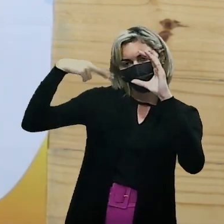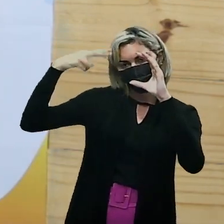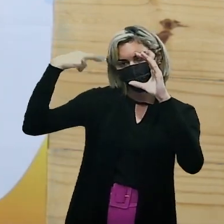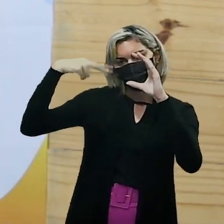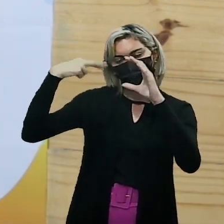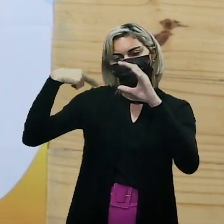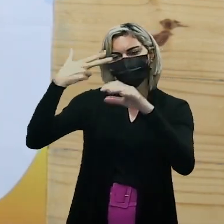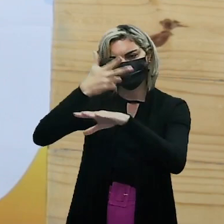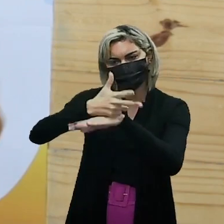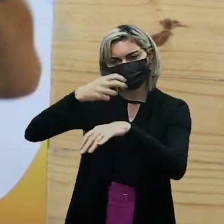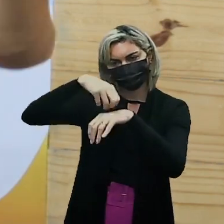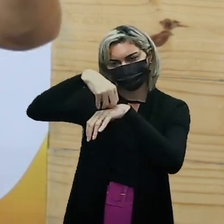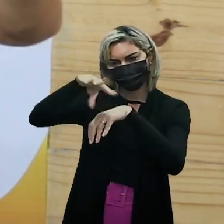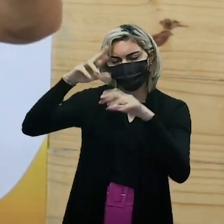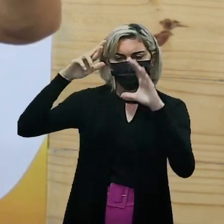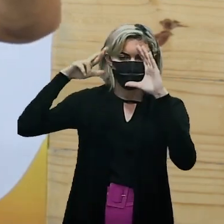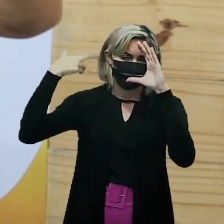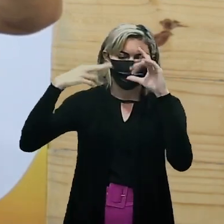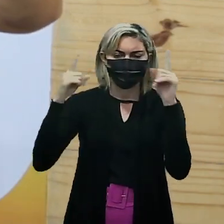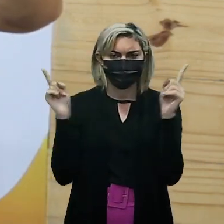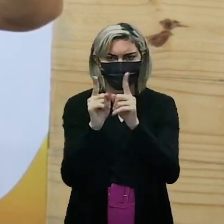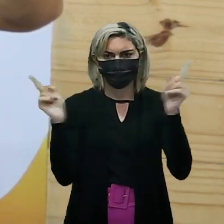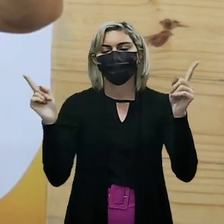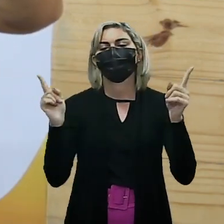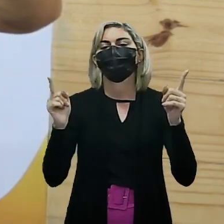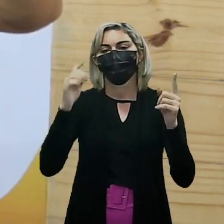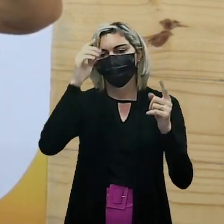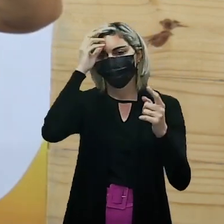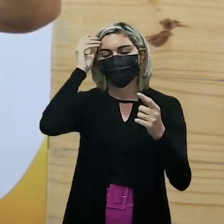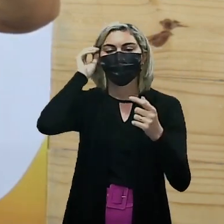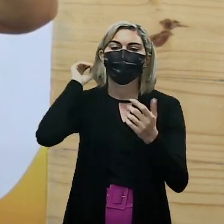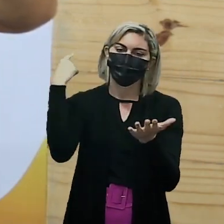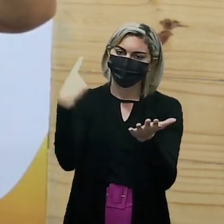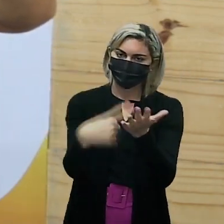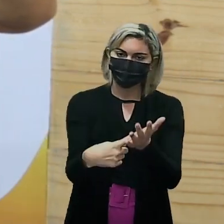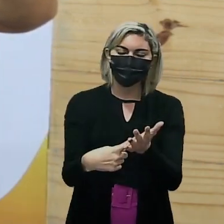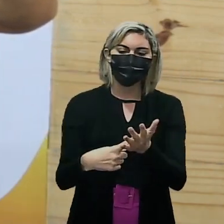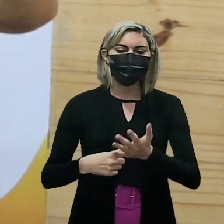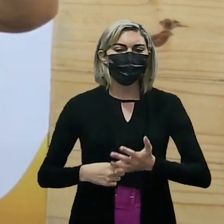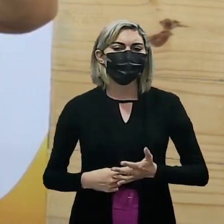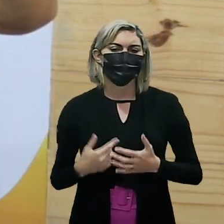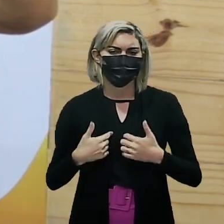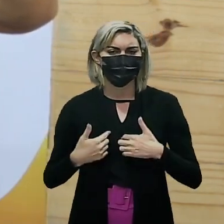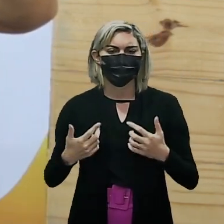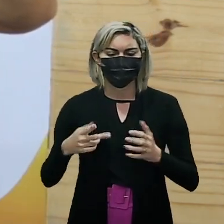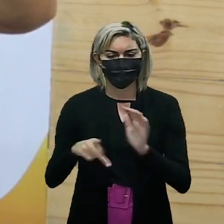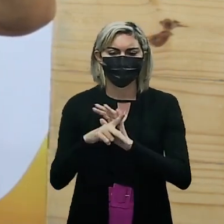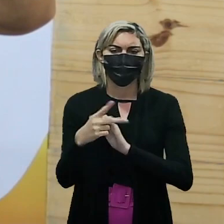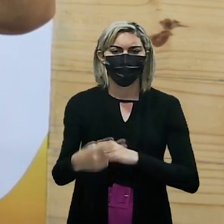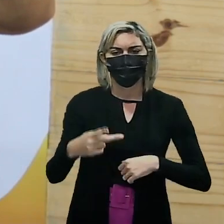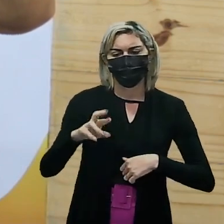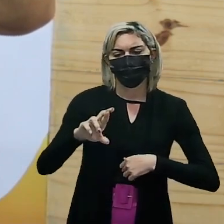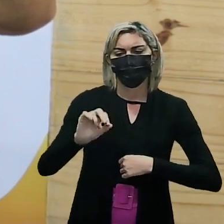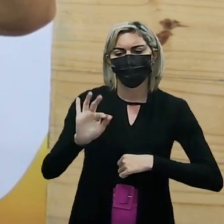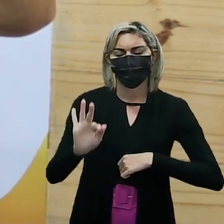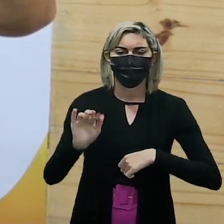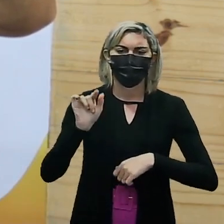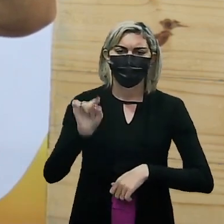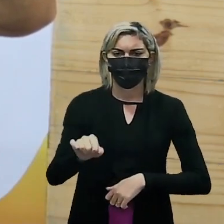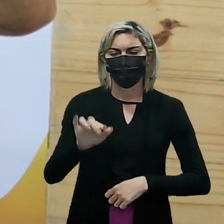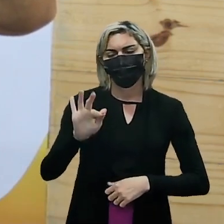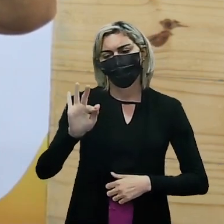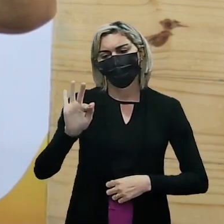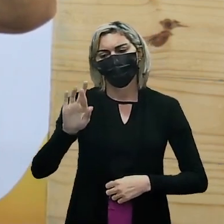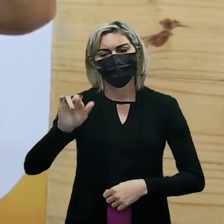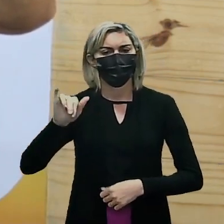Transmissão Tira o print aí agora Marca Robertão da Transmissão E o prof.francisco